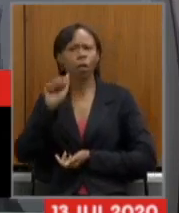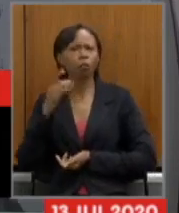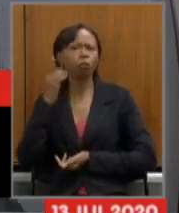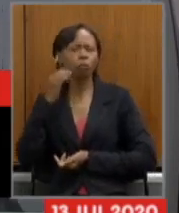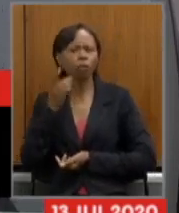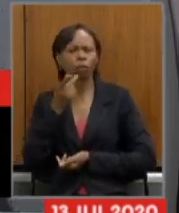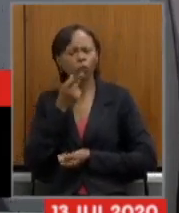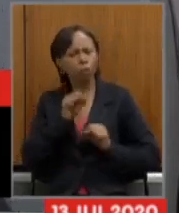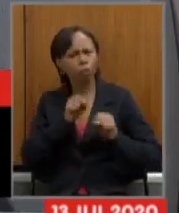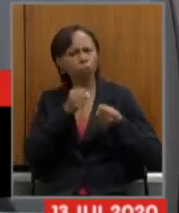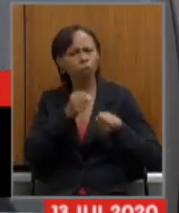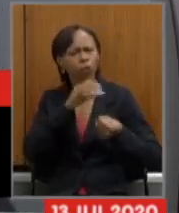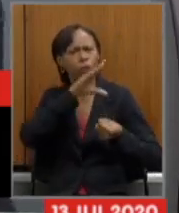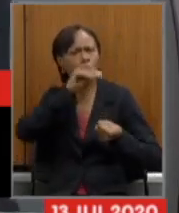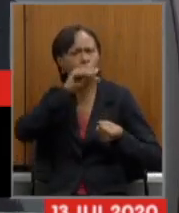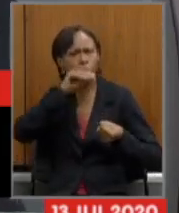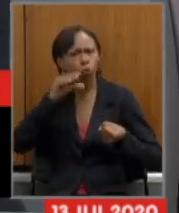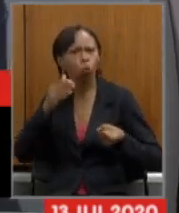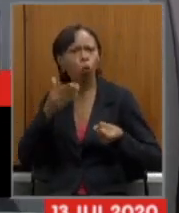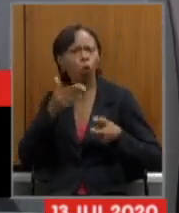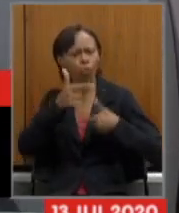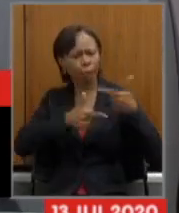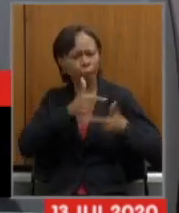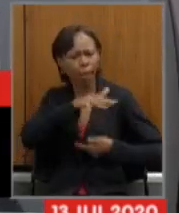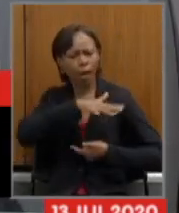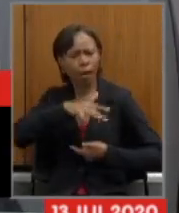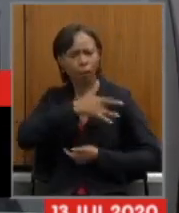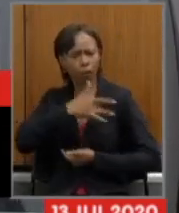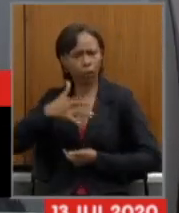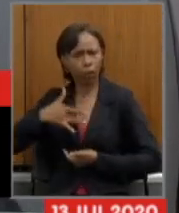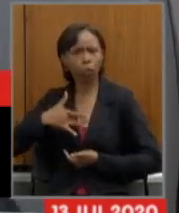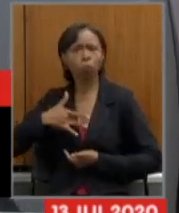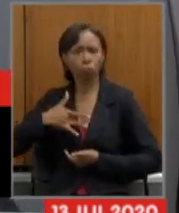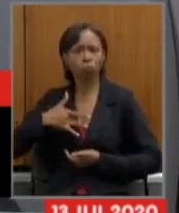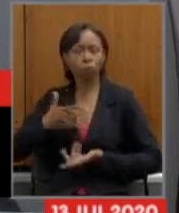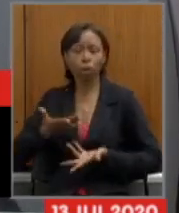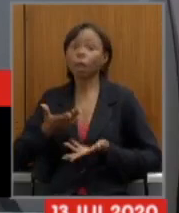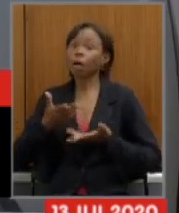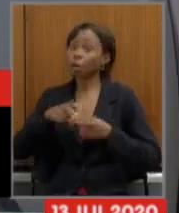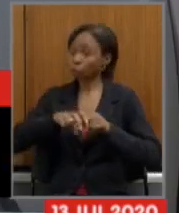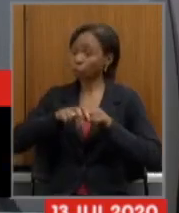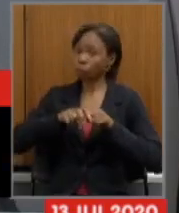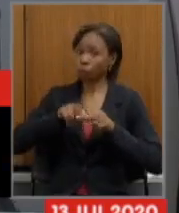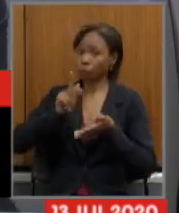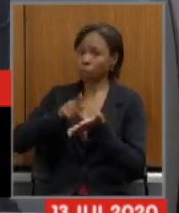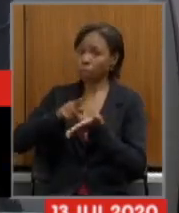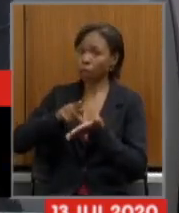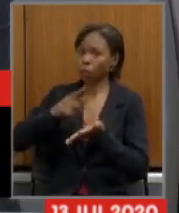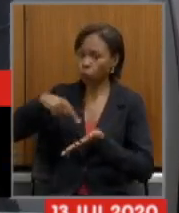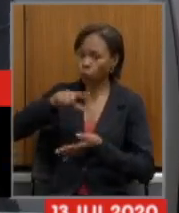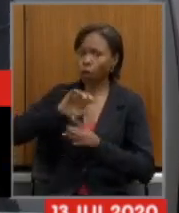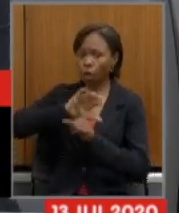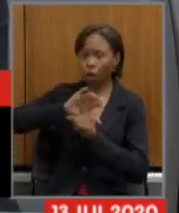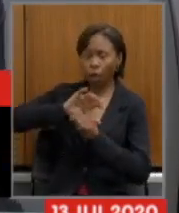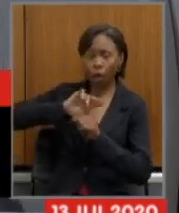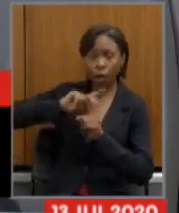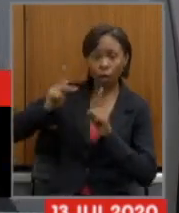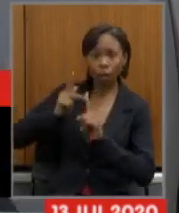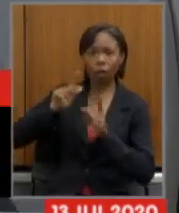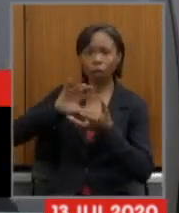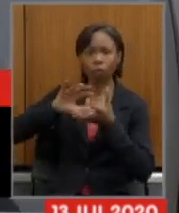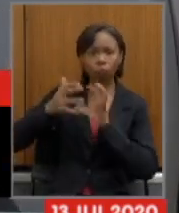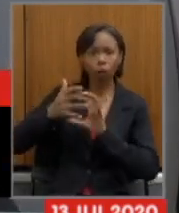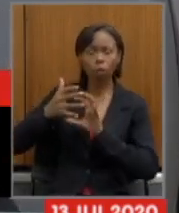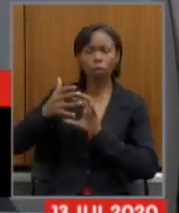grande sobre o servidor na ponta e a senhora tem toda a razão deputada é para isso que nós estamos fazendo a reforma para que o servidor que é quem